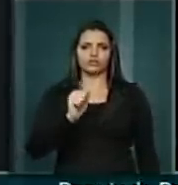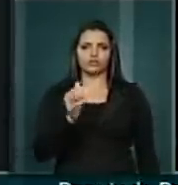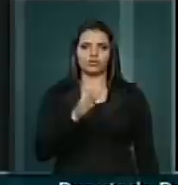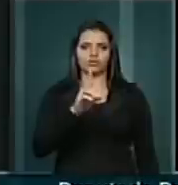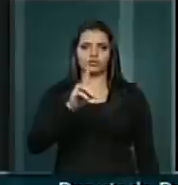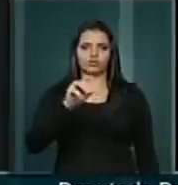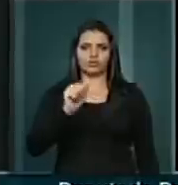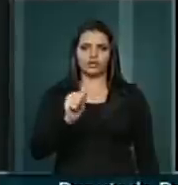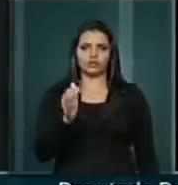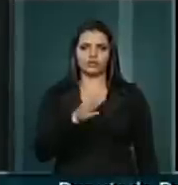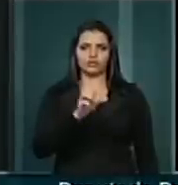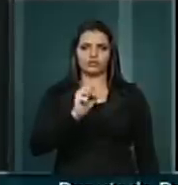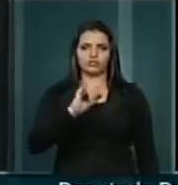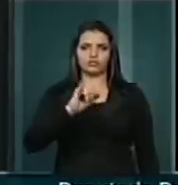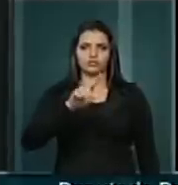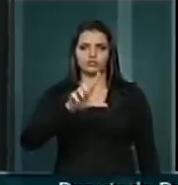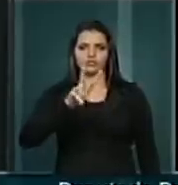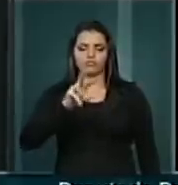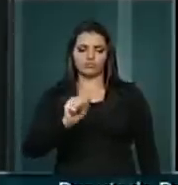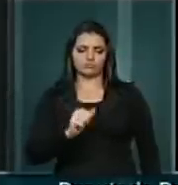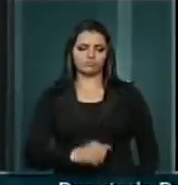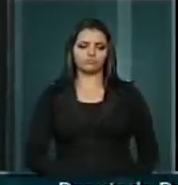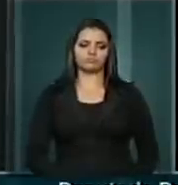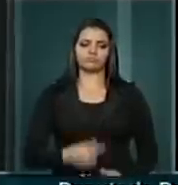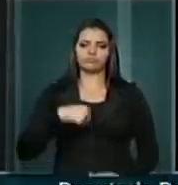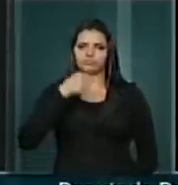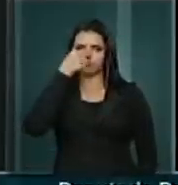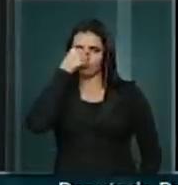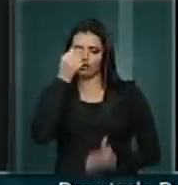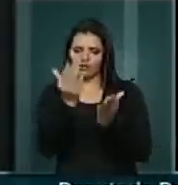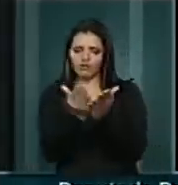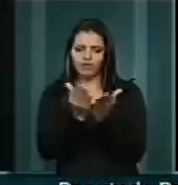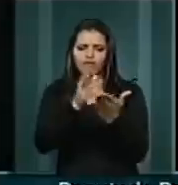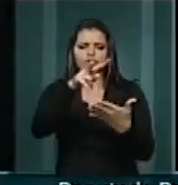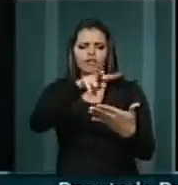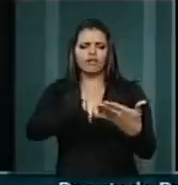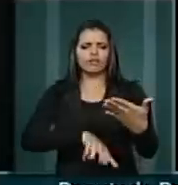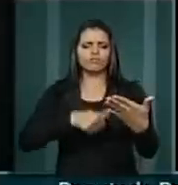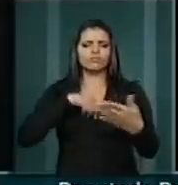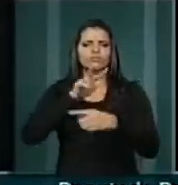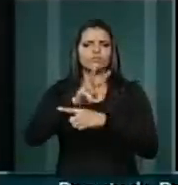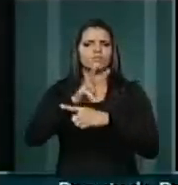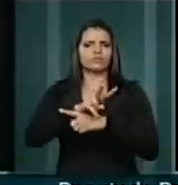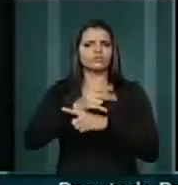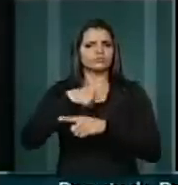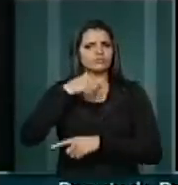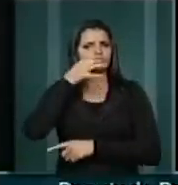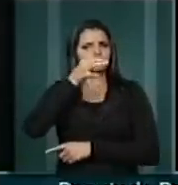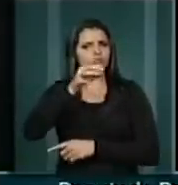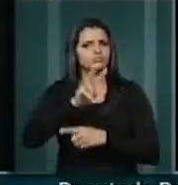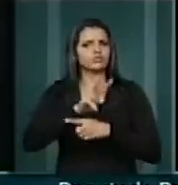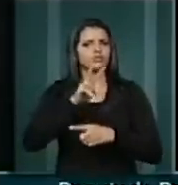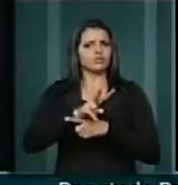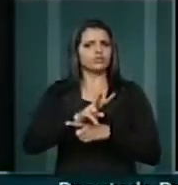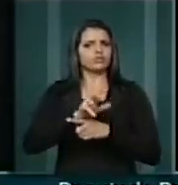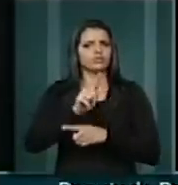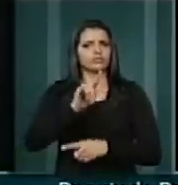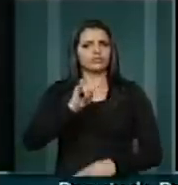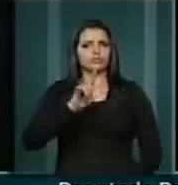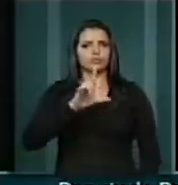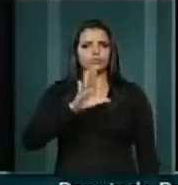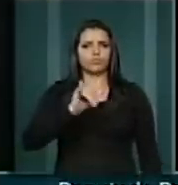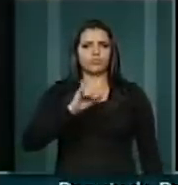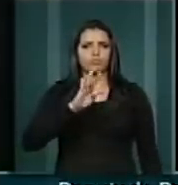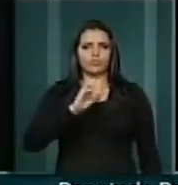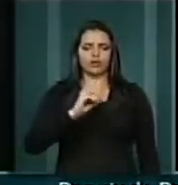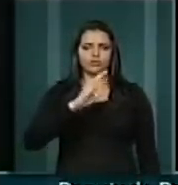deputada evangélica e ela já fez a leitura hoje e a defesa do ministro Gilberto Carvalho, mas eu não preciso